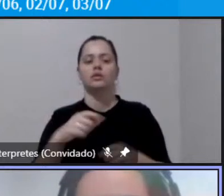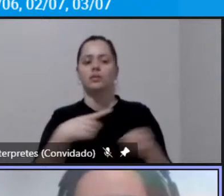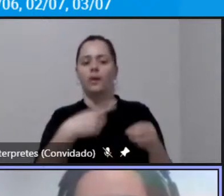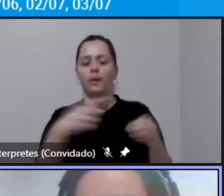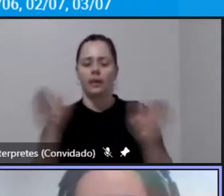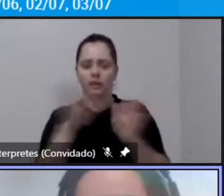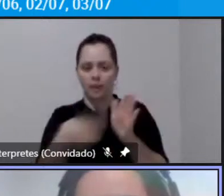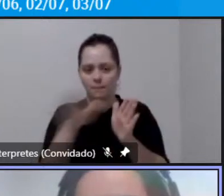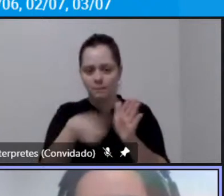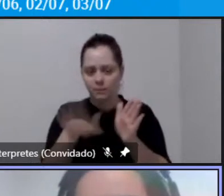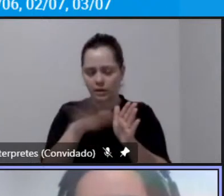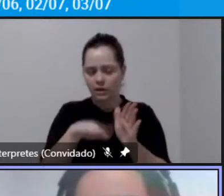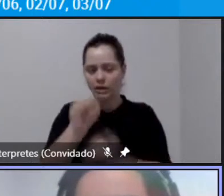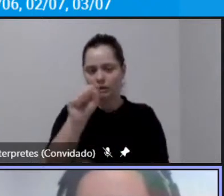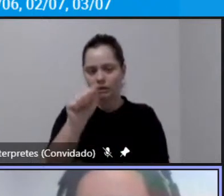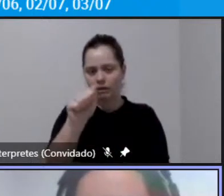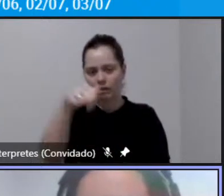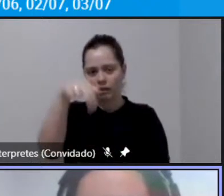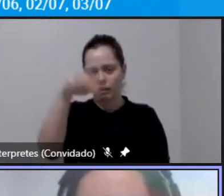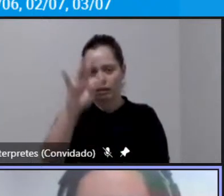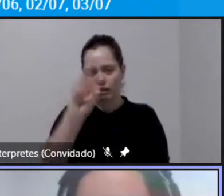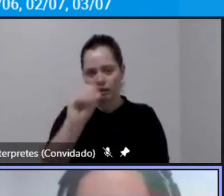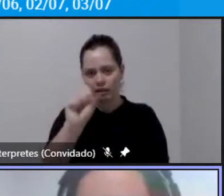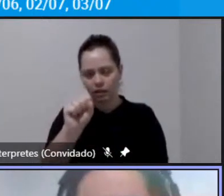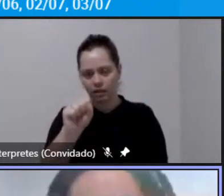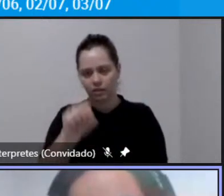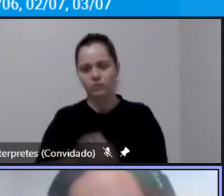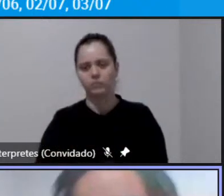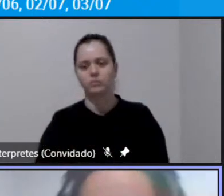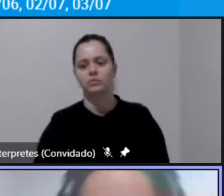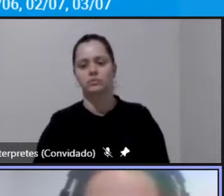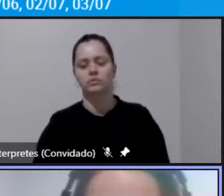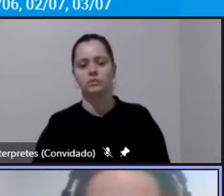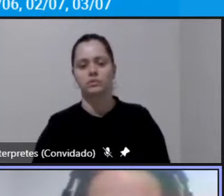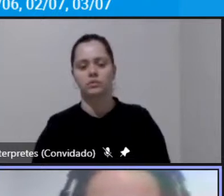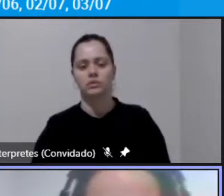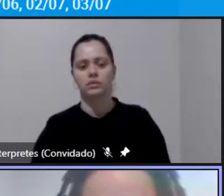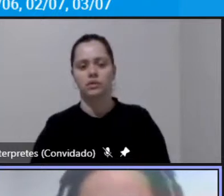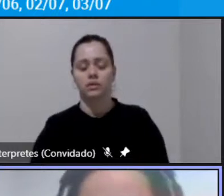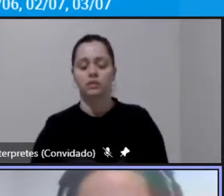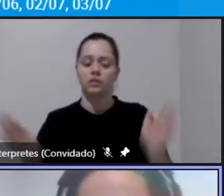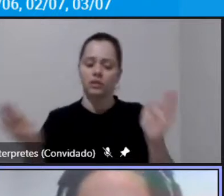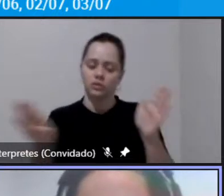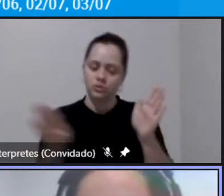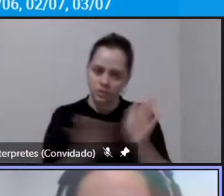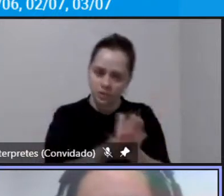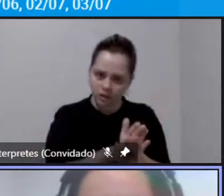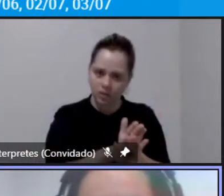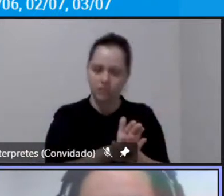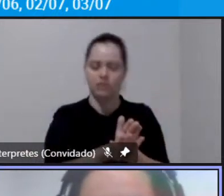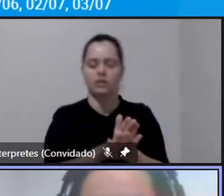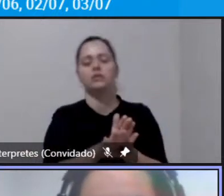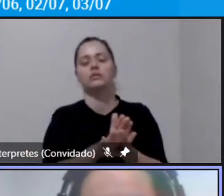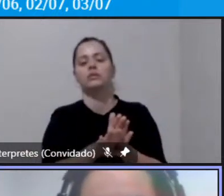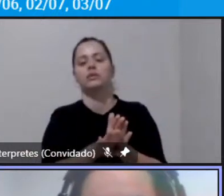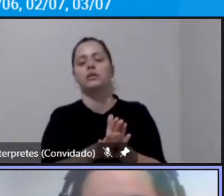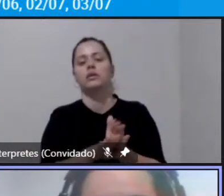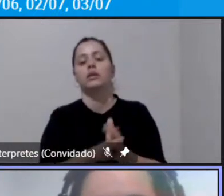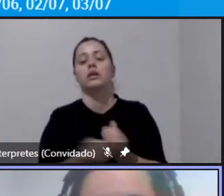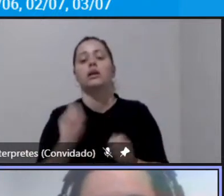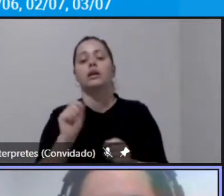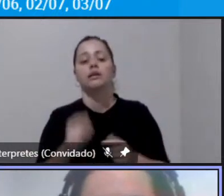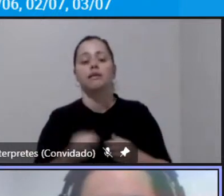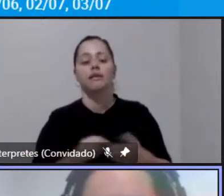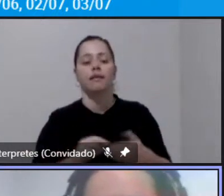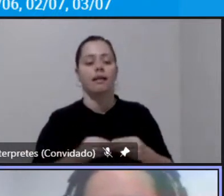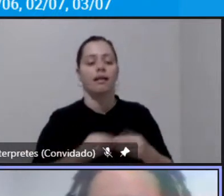faz ele tem dez linhas semanais cinco de partida e cinco de chegada que é o único que transporta passageiros